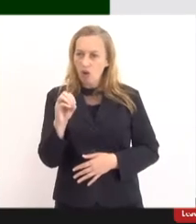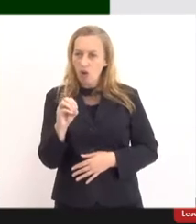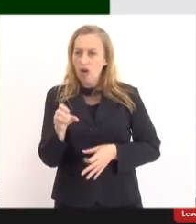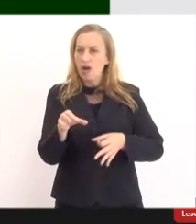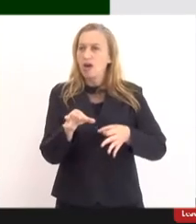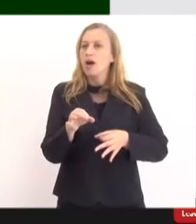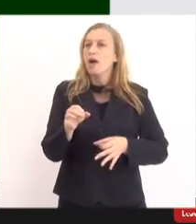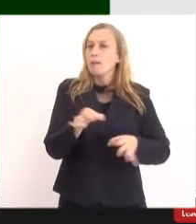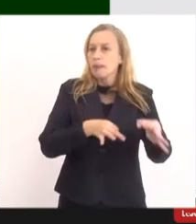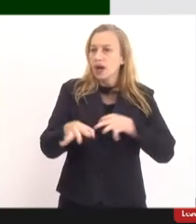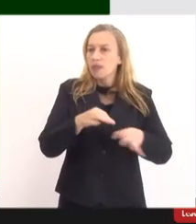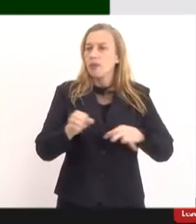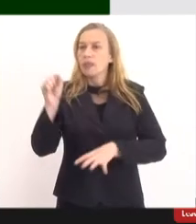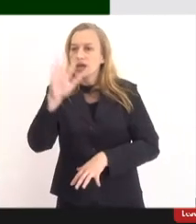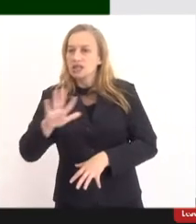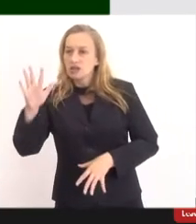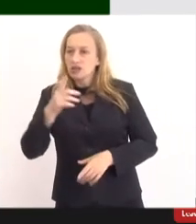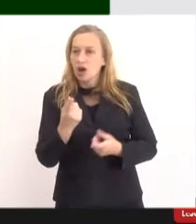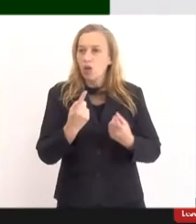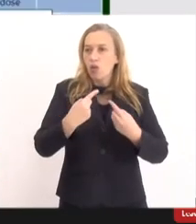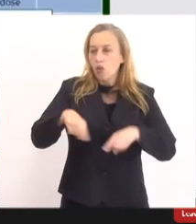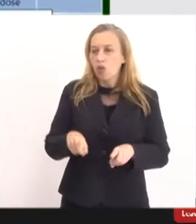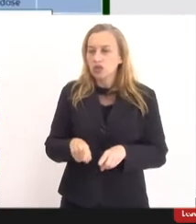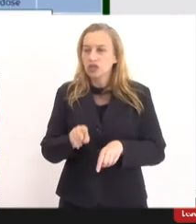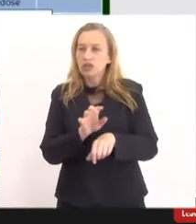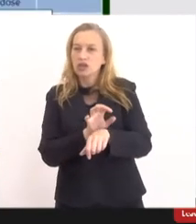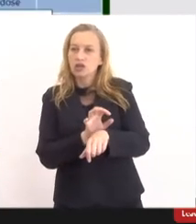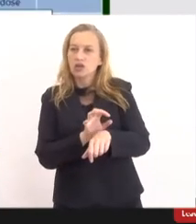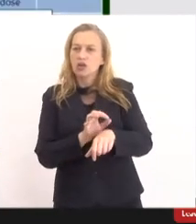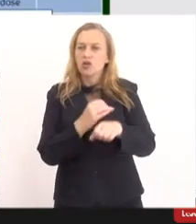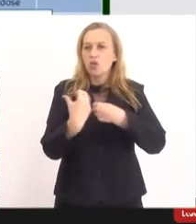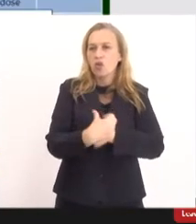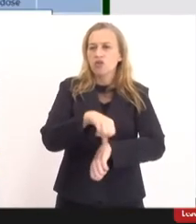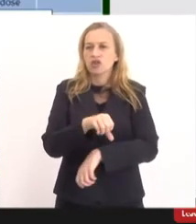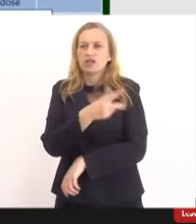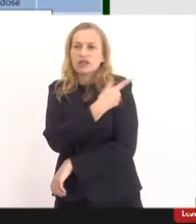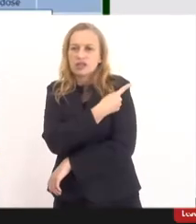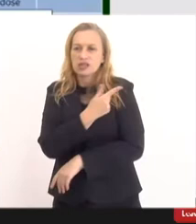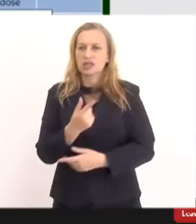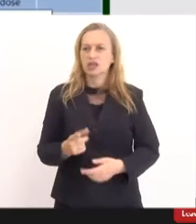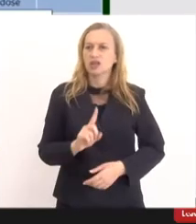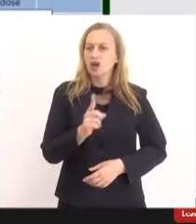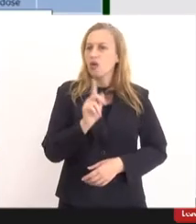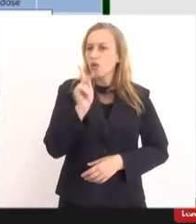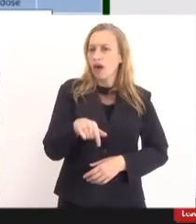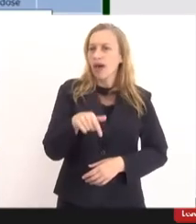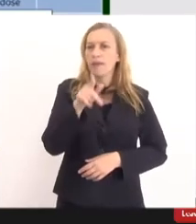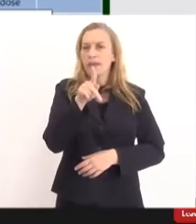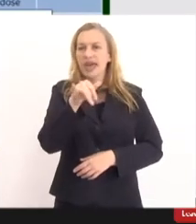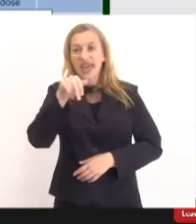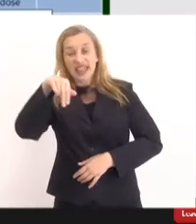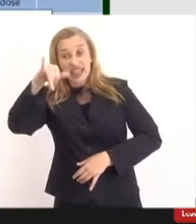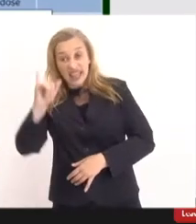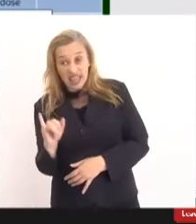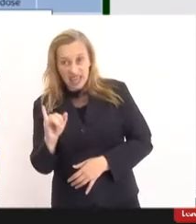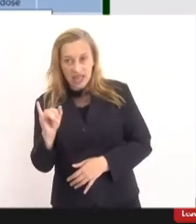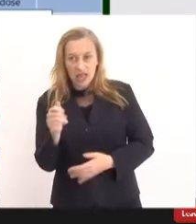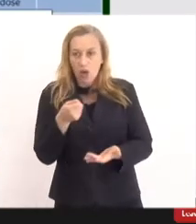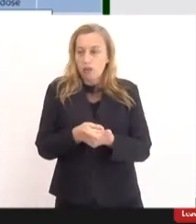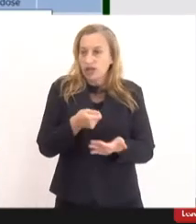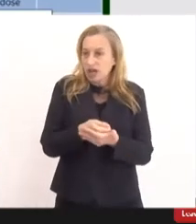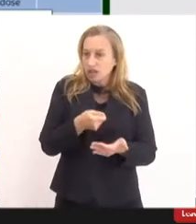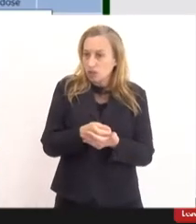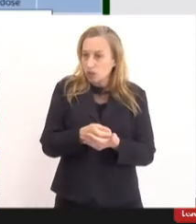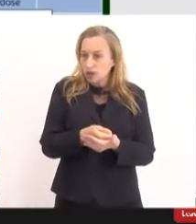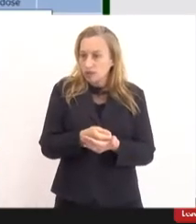Operacionalização da Vacina contra a Covid. Não é o PNI, que são as vacinas obrigatórias, que são do Plano Nacional de